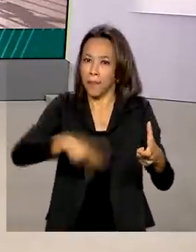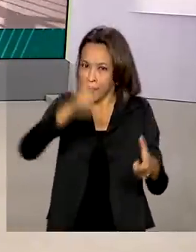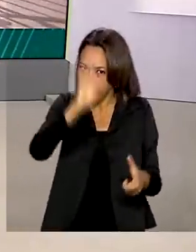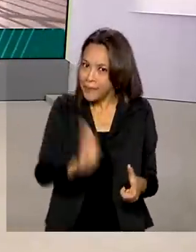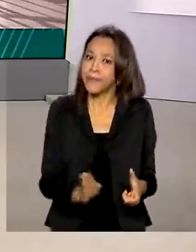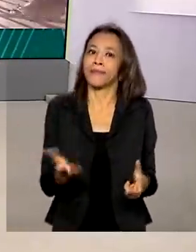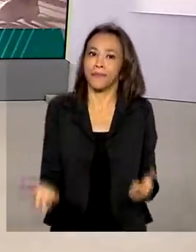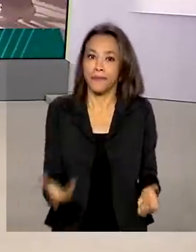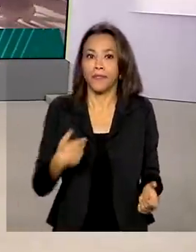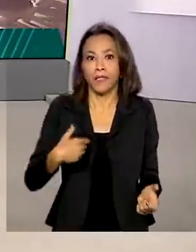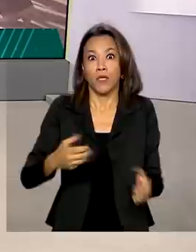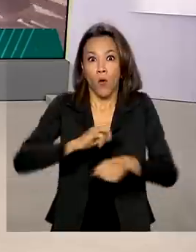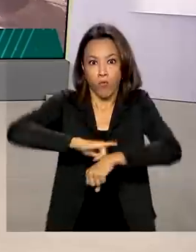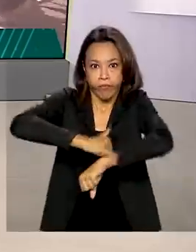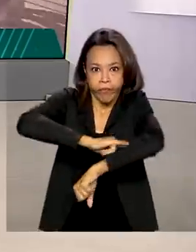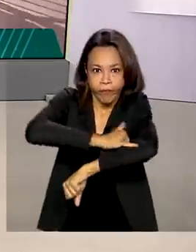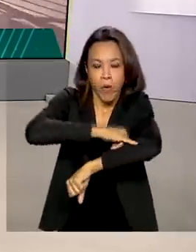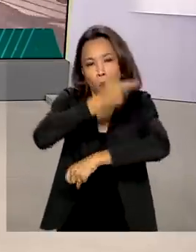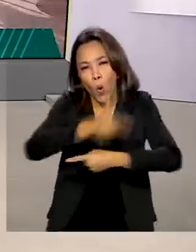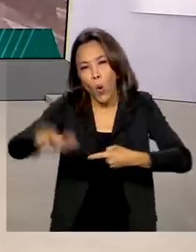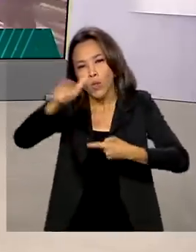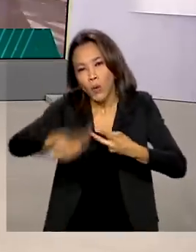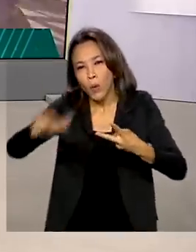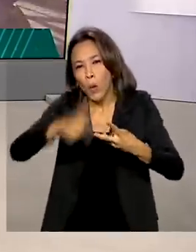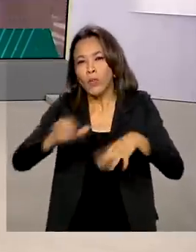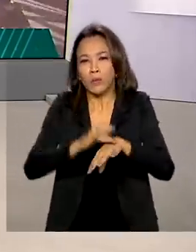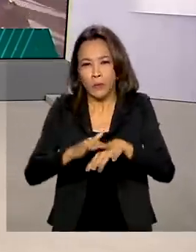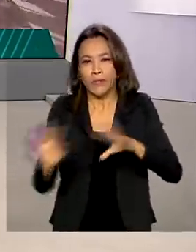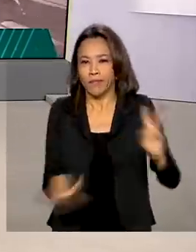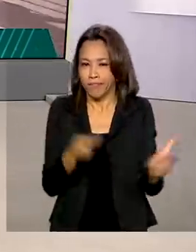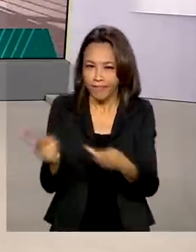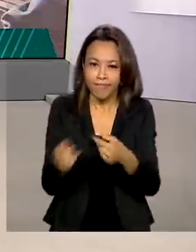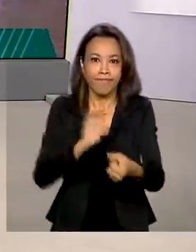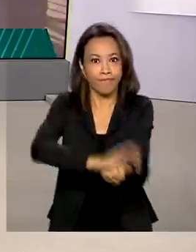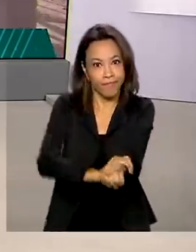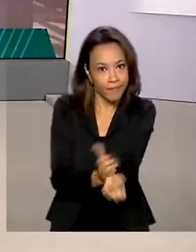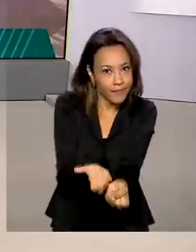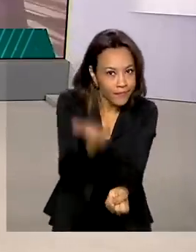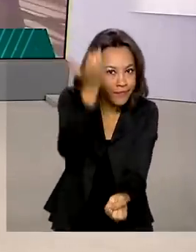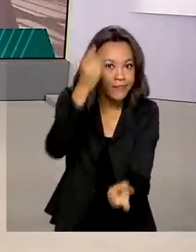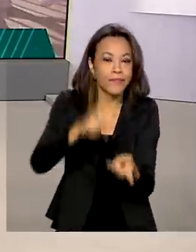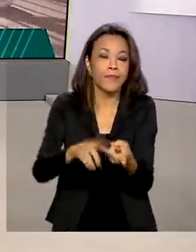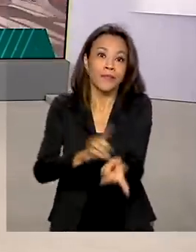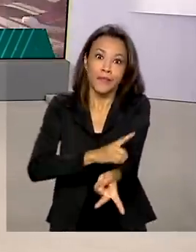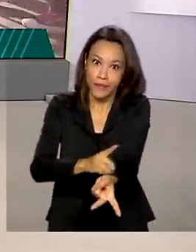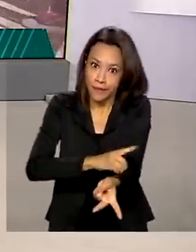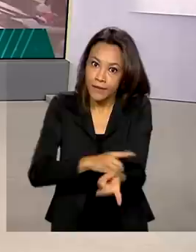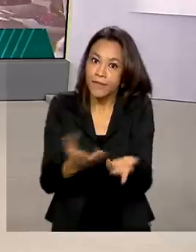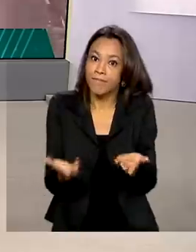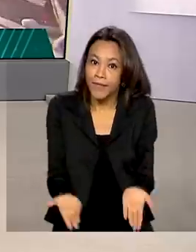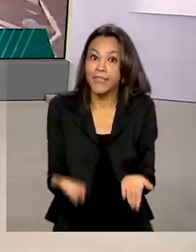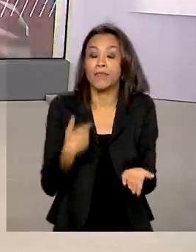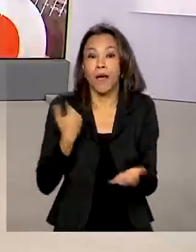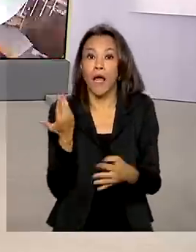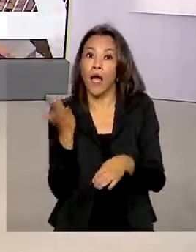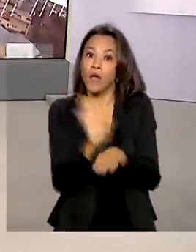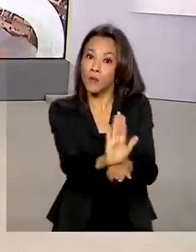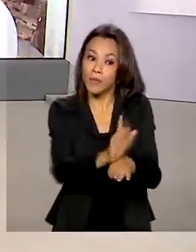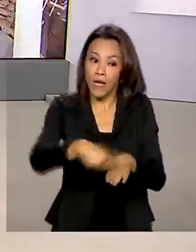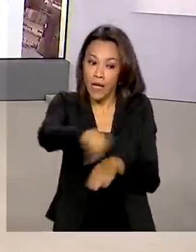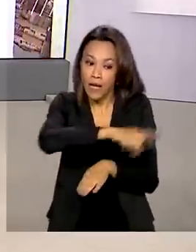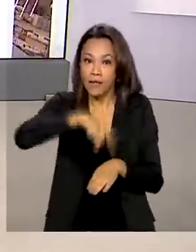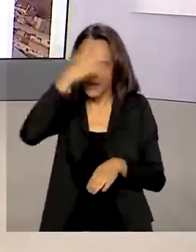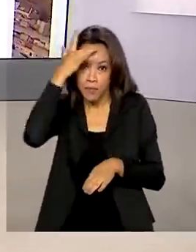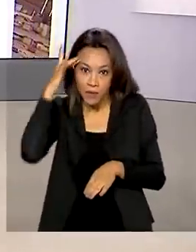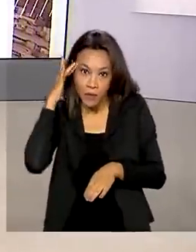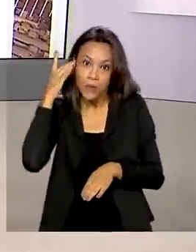E com o ganho de peso, outras doenças podem surgir, como a hipertensão e o diabetes. Para atender a esses pacientes, a rede de